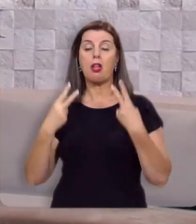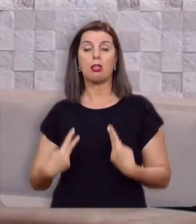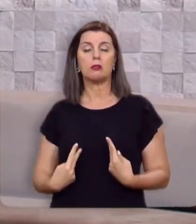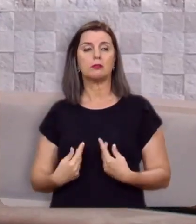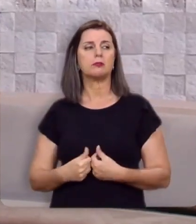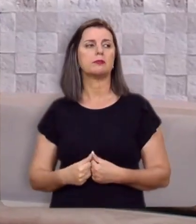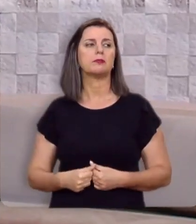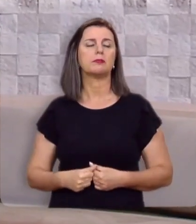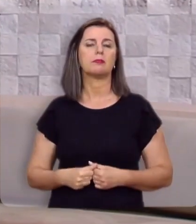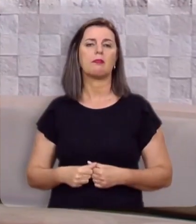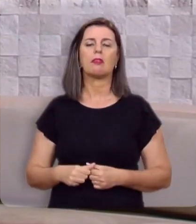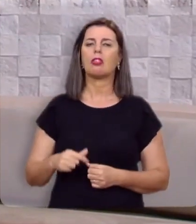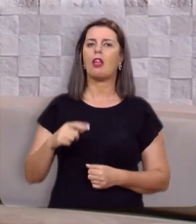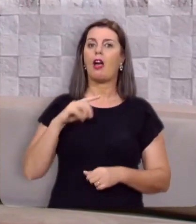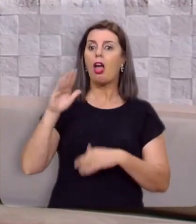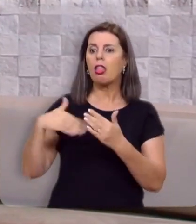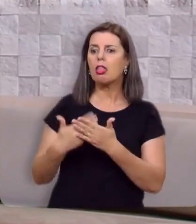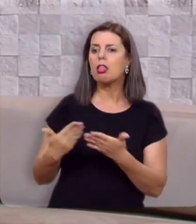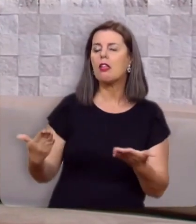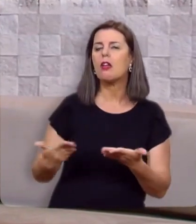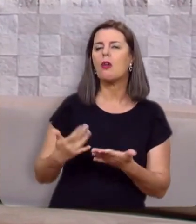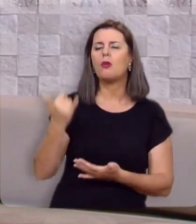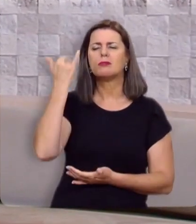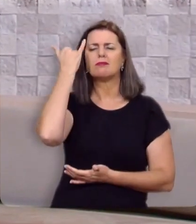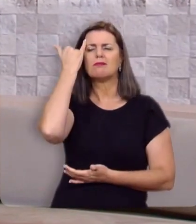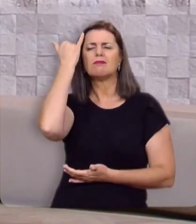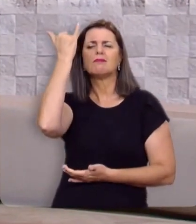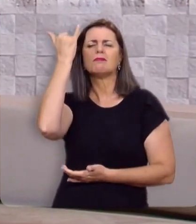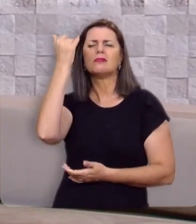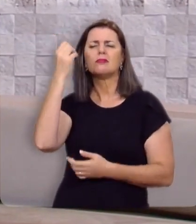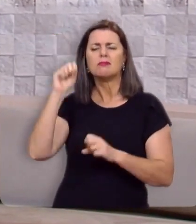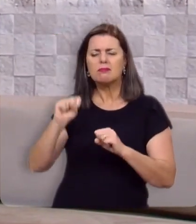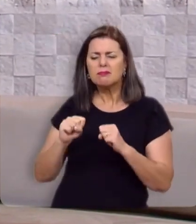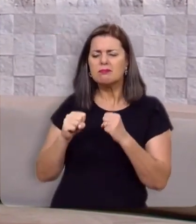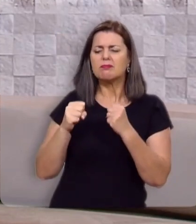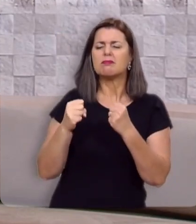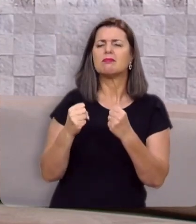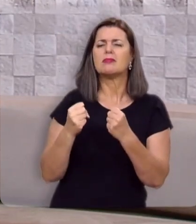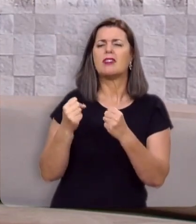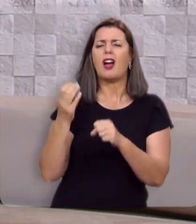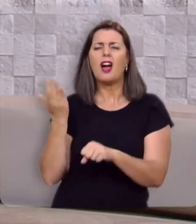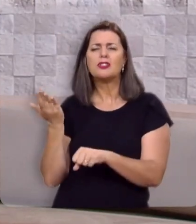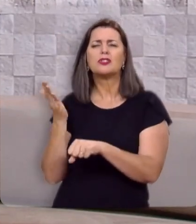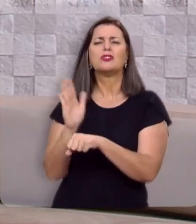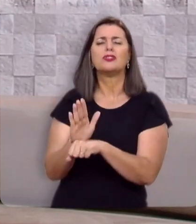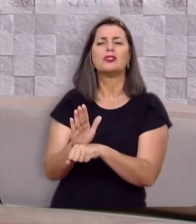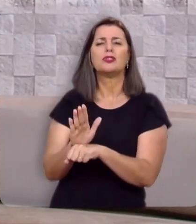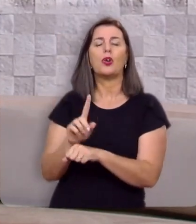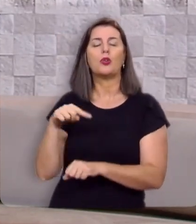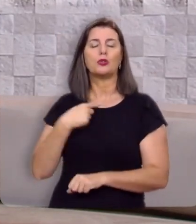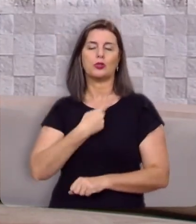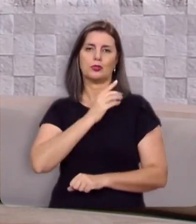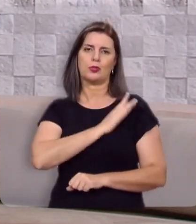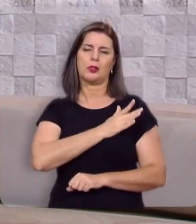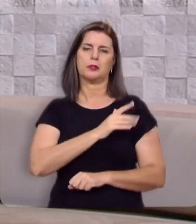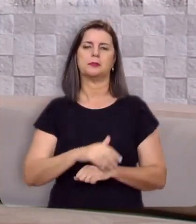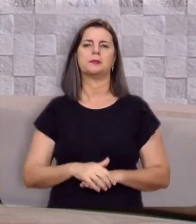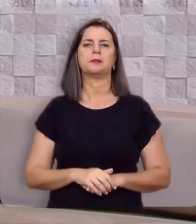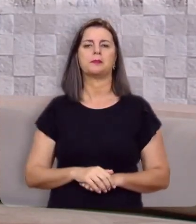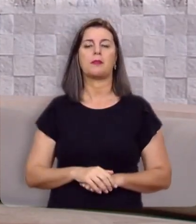e que até hoje inspira, motiva, anima o nosso coração.